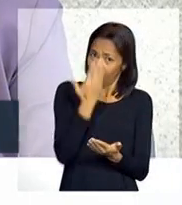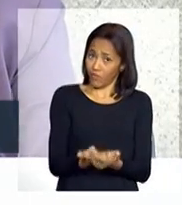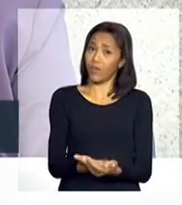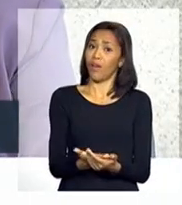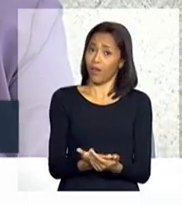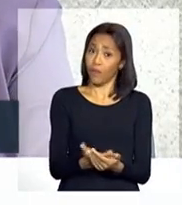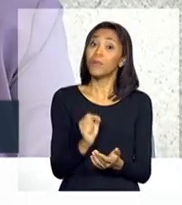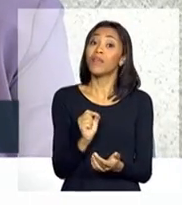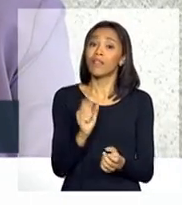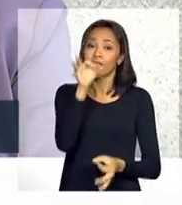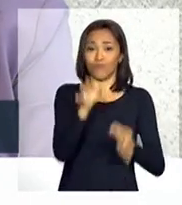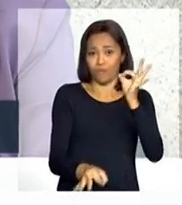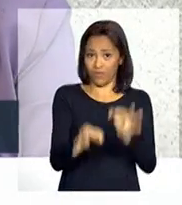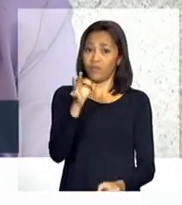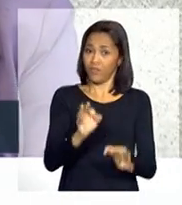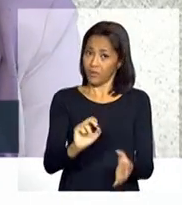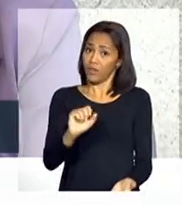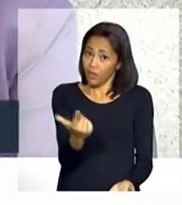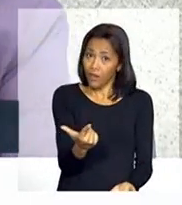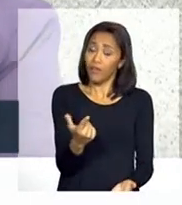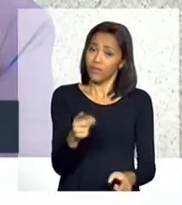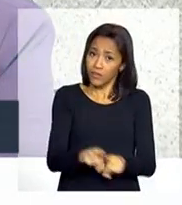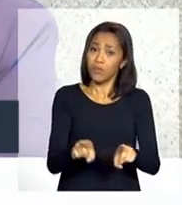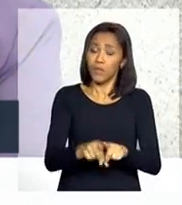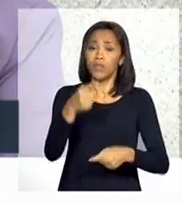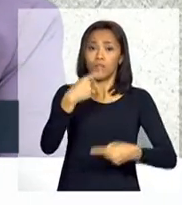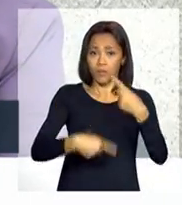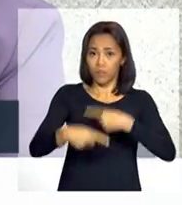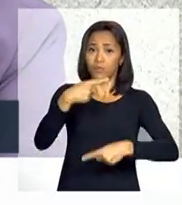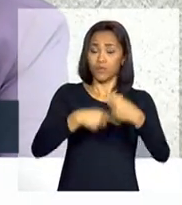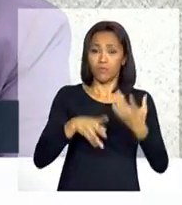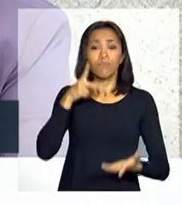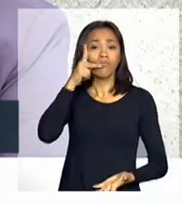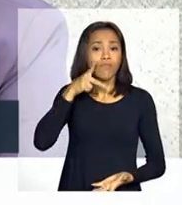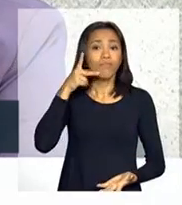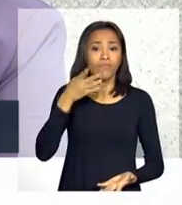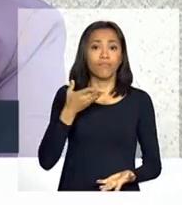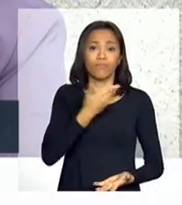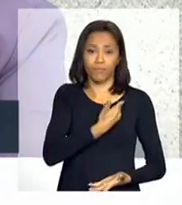na justiça, claro, e nas políticas públicas do governo.